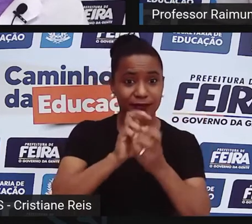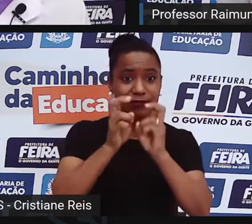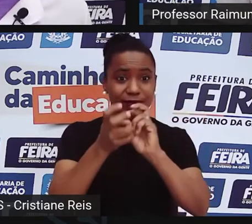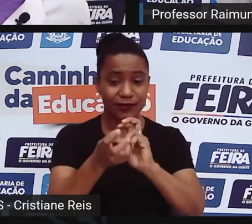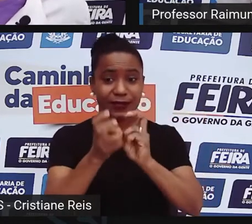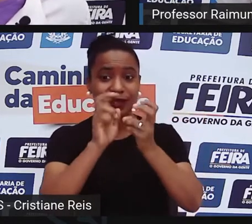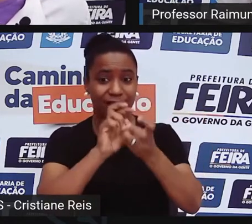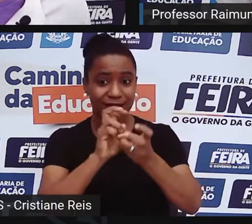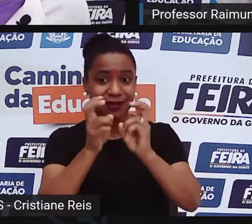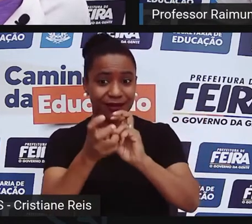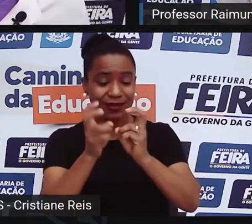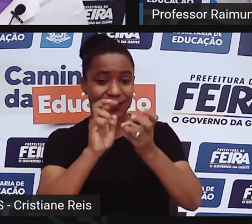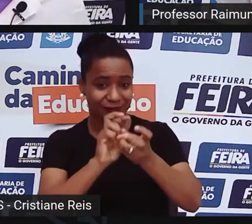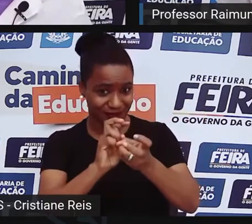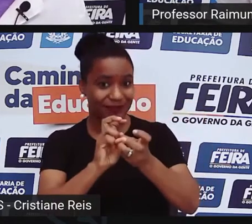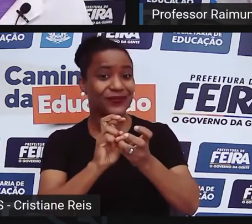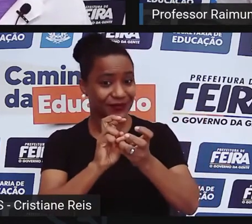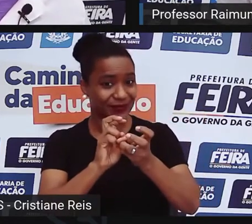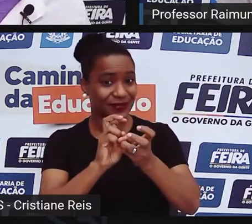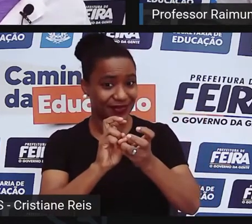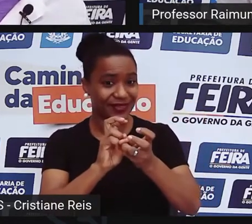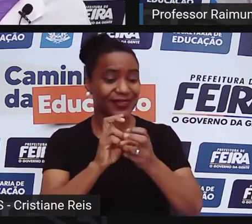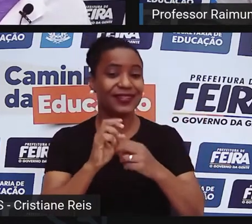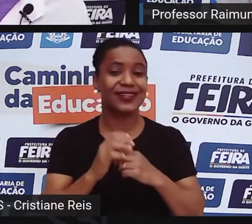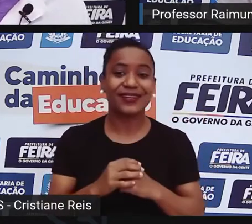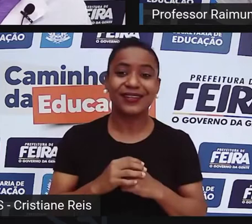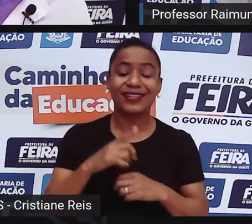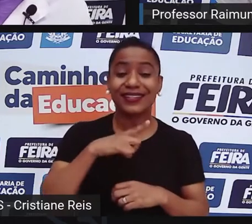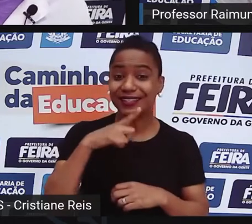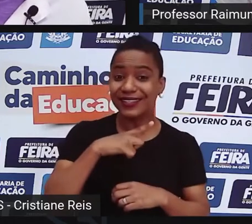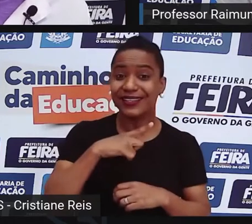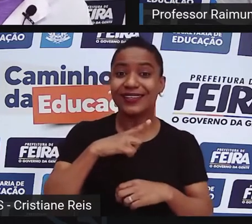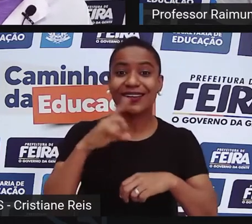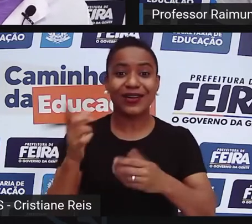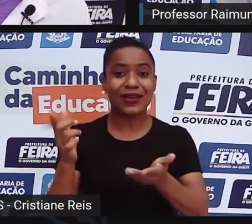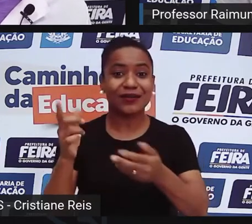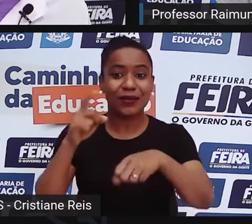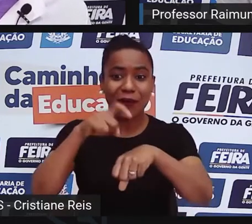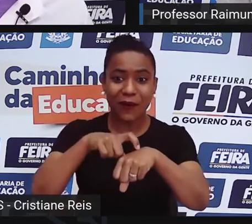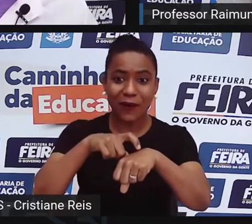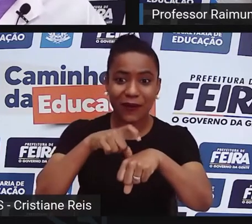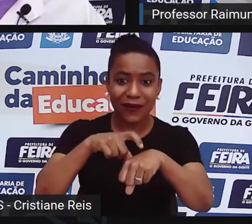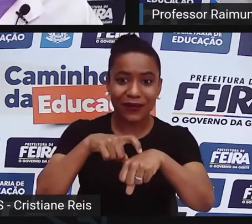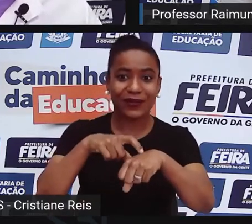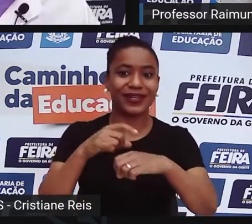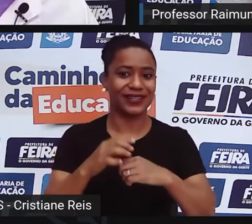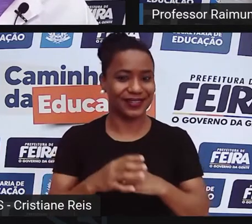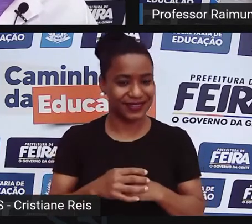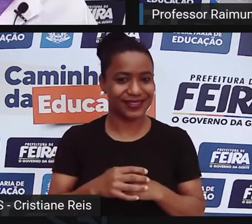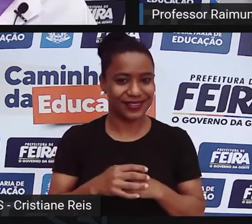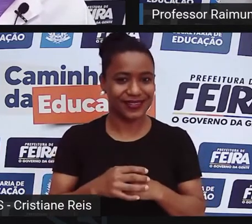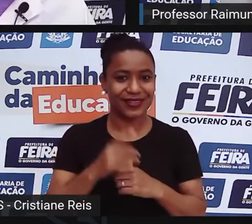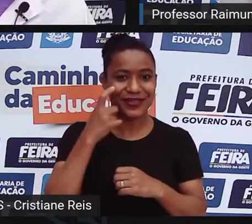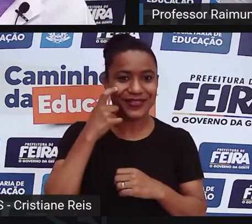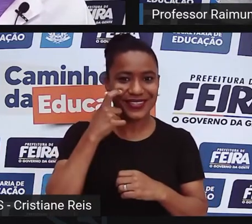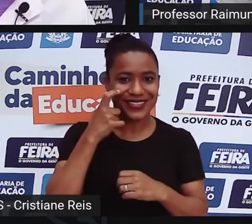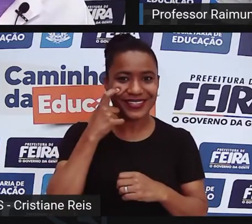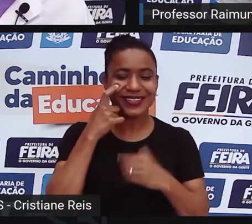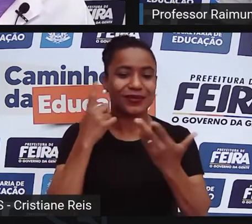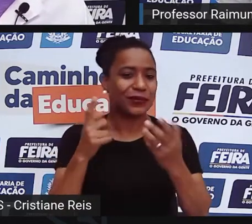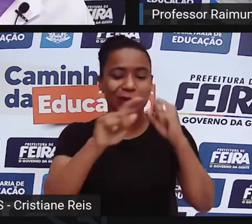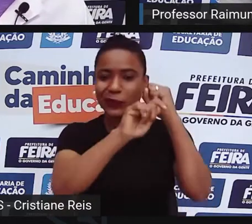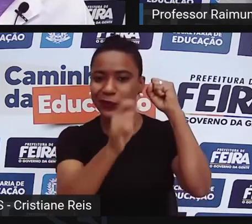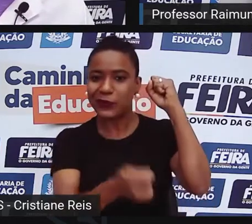ampla que às vezes em poucas horas, em vários anos, a gente não consegue